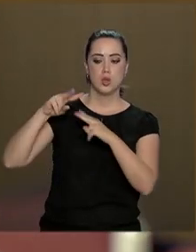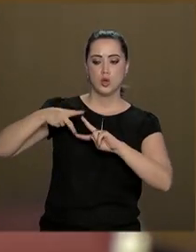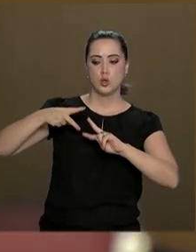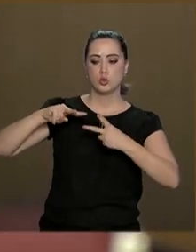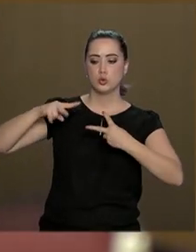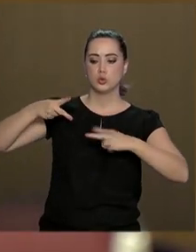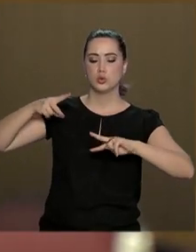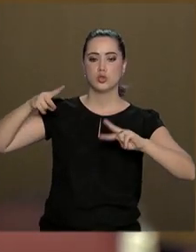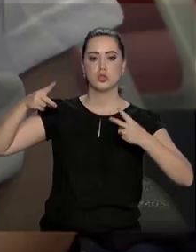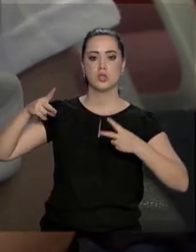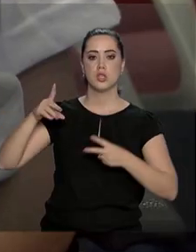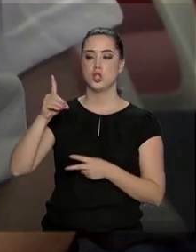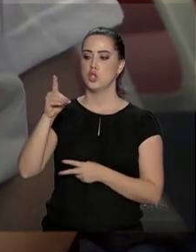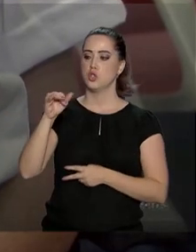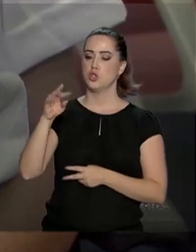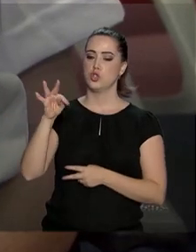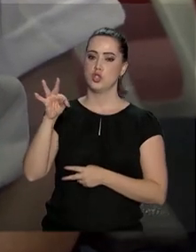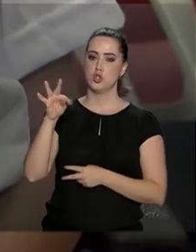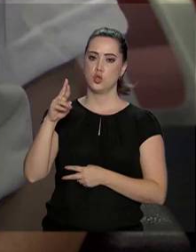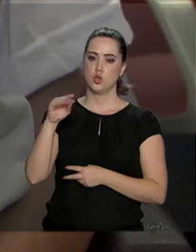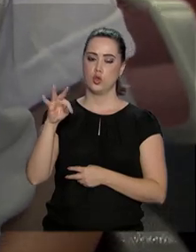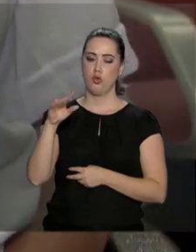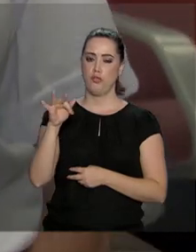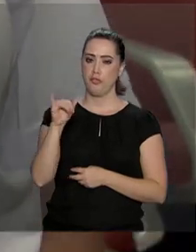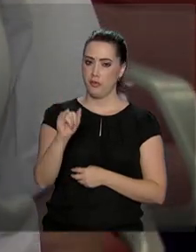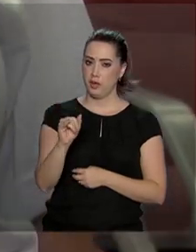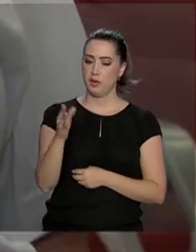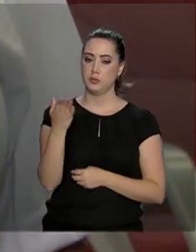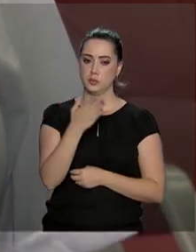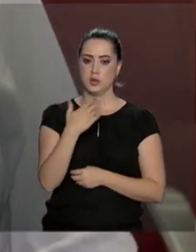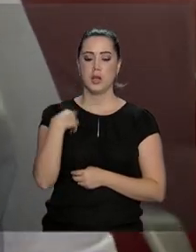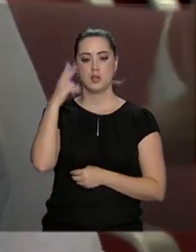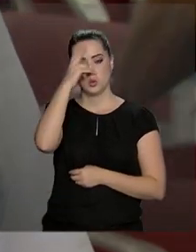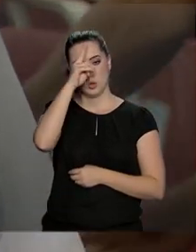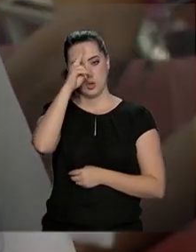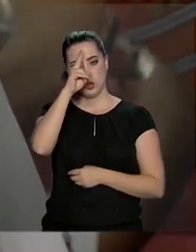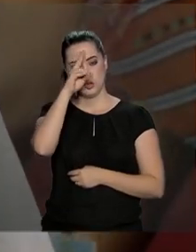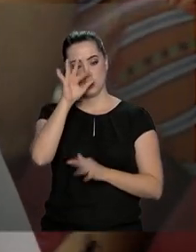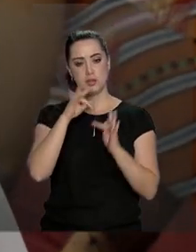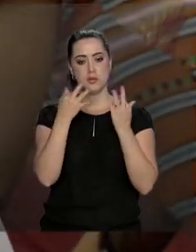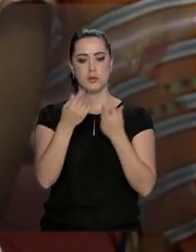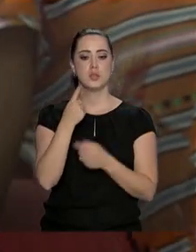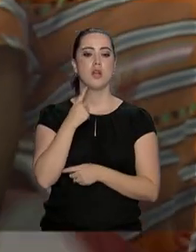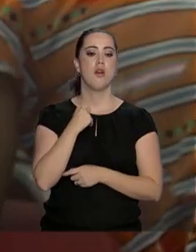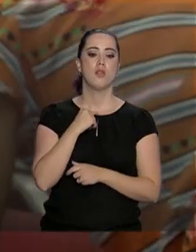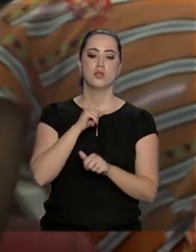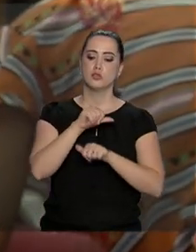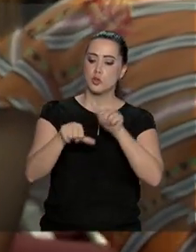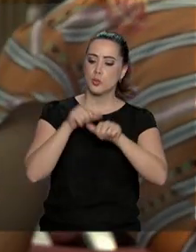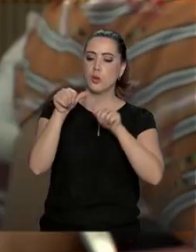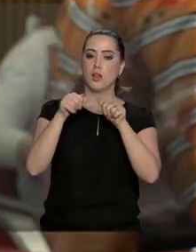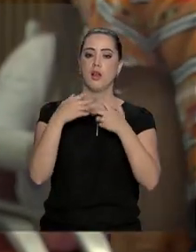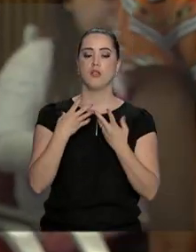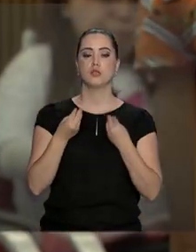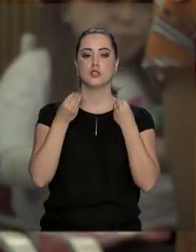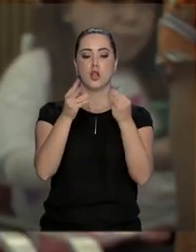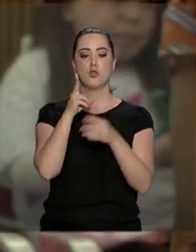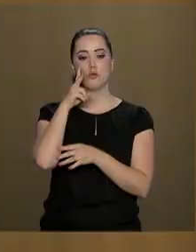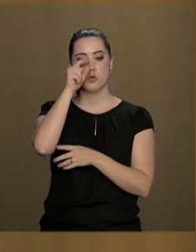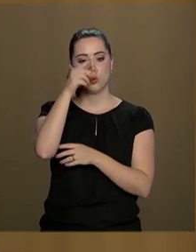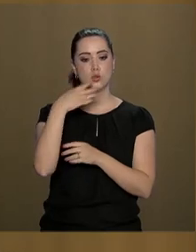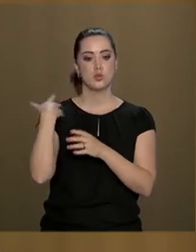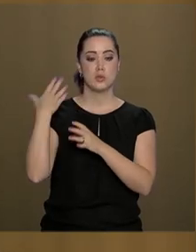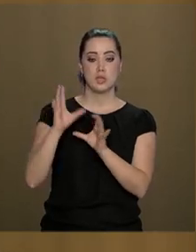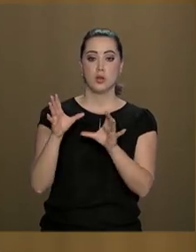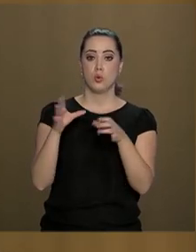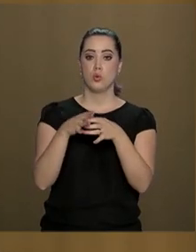distrofia muscular. A história da família e a vontade de fazer a diferença deram força para que Maria Clara montasse há